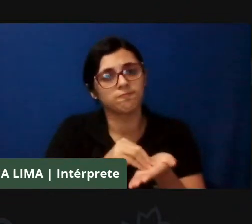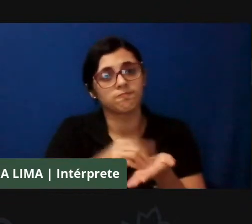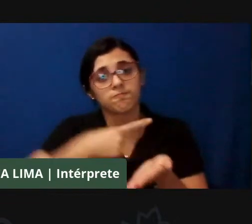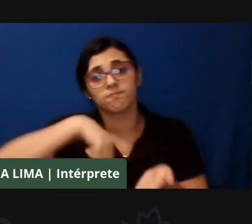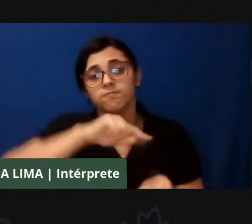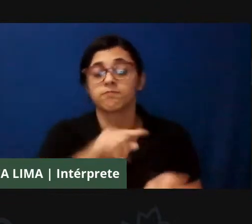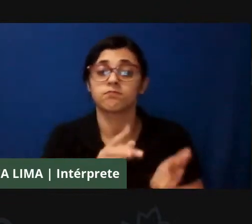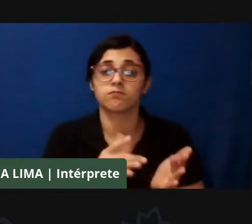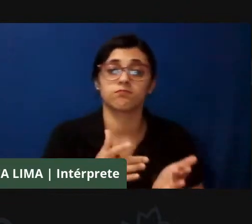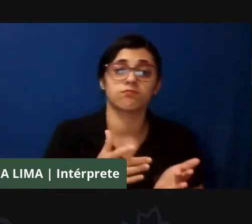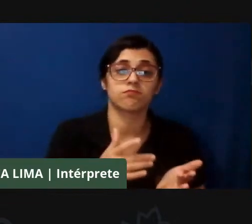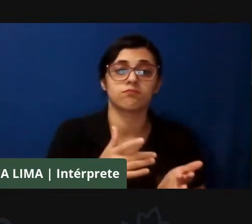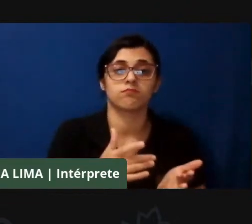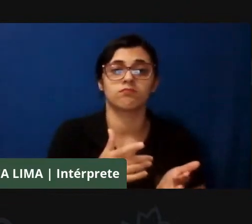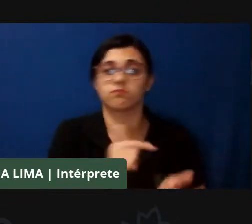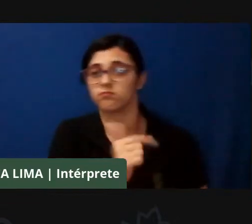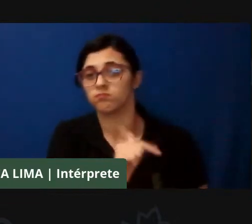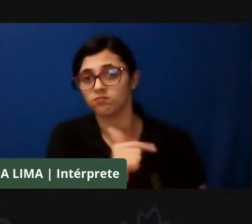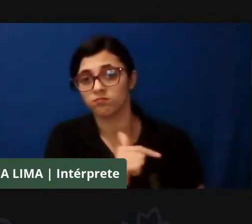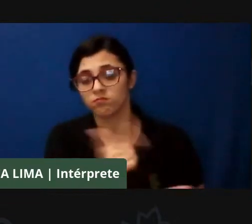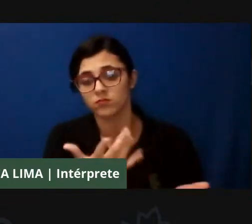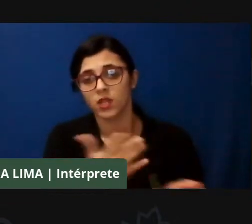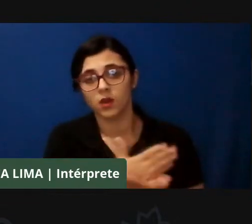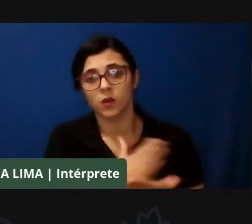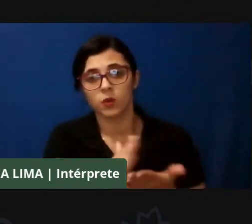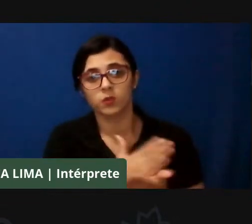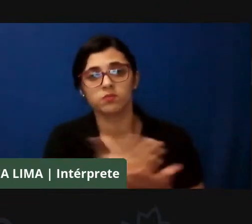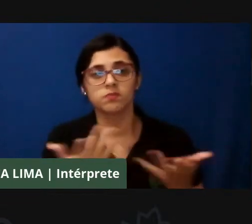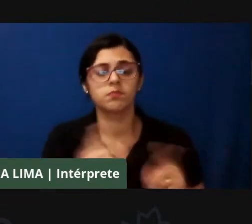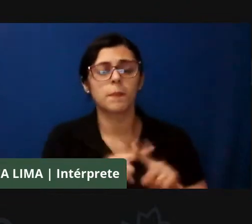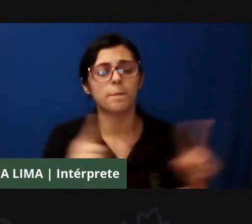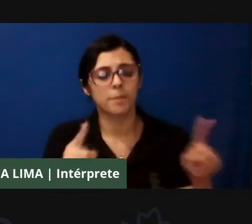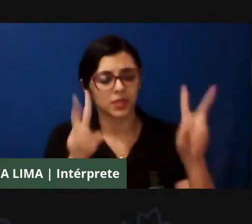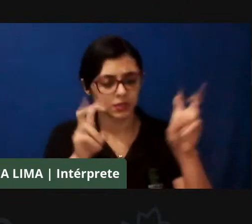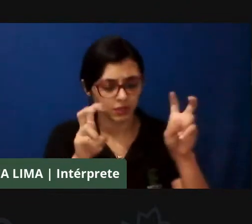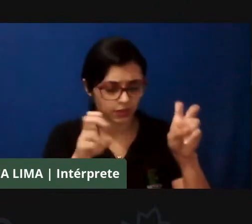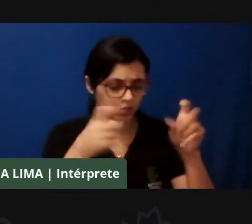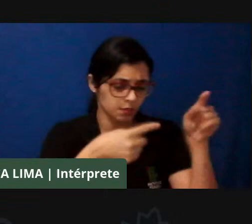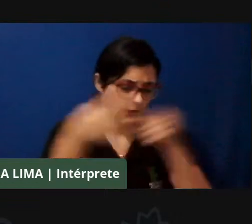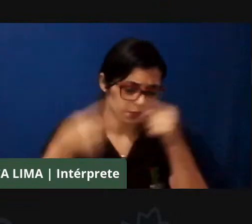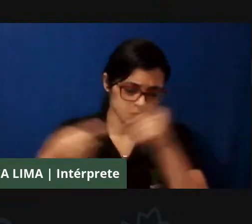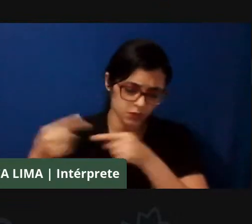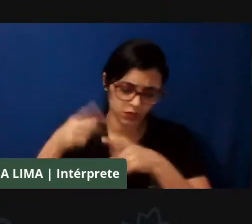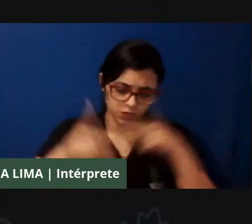públicas, a gente também pensa em outras